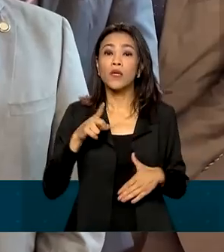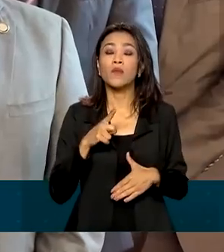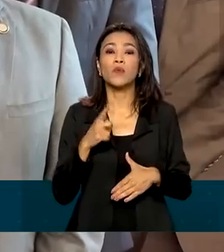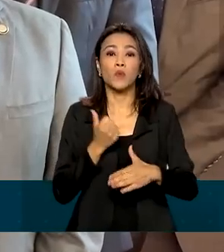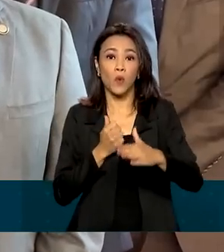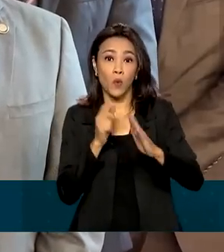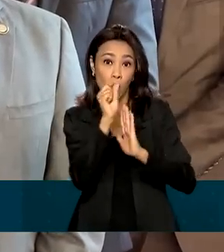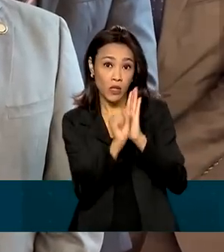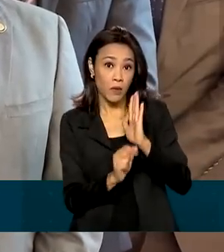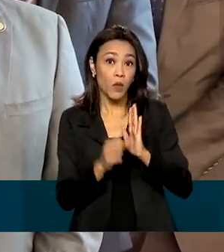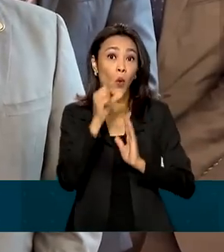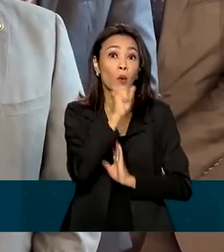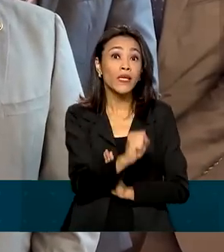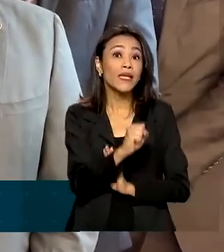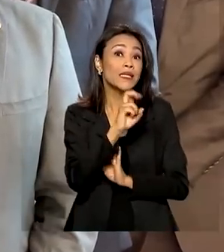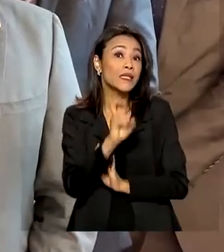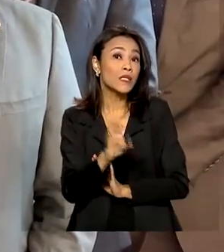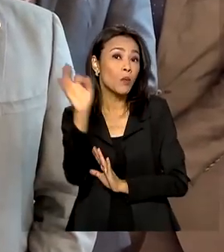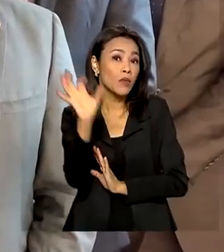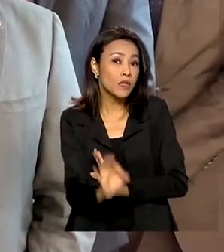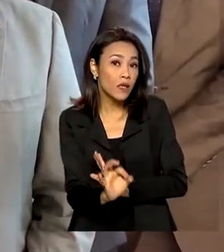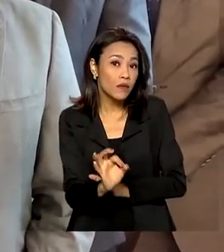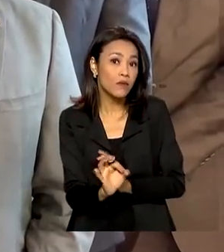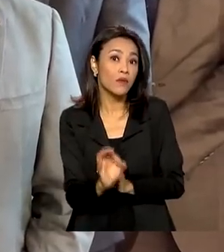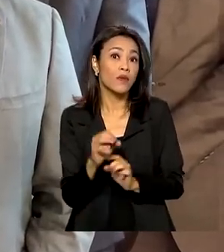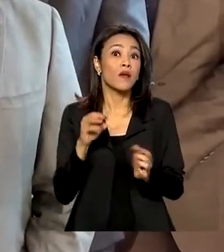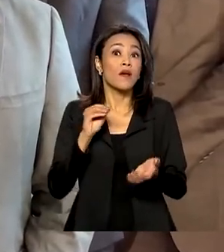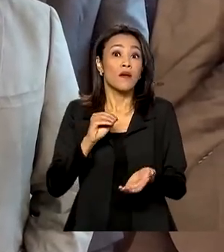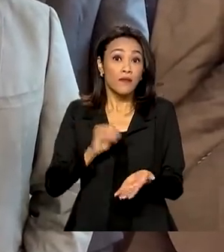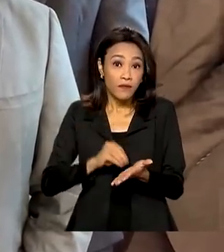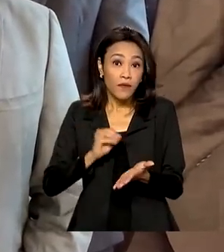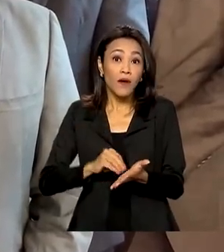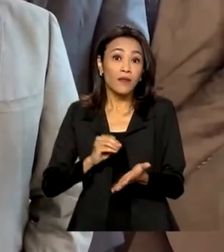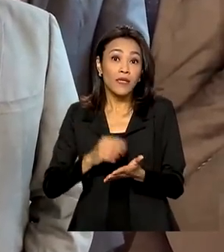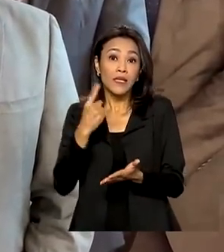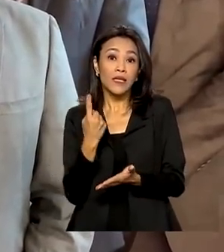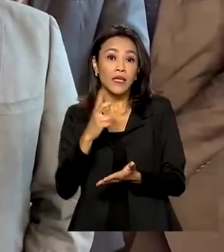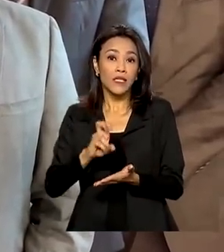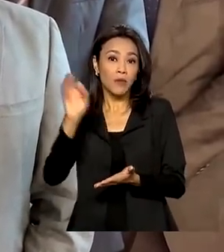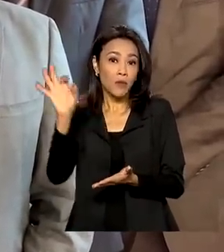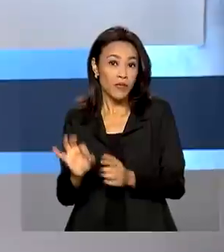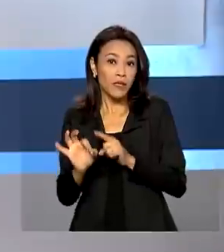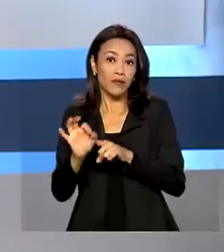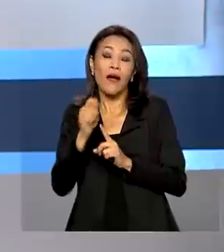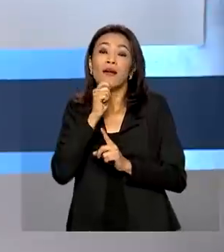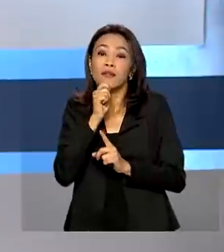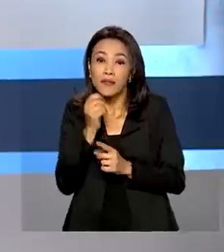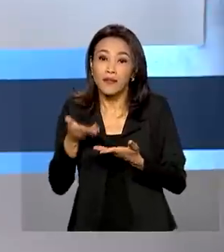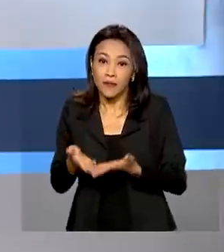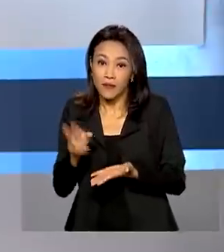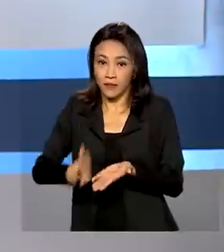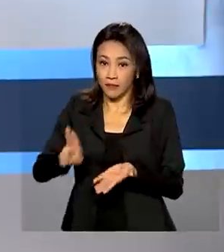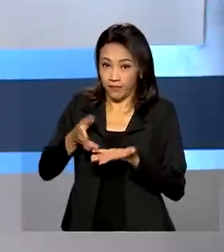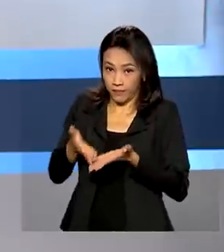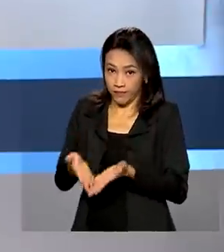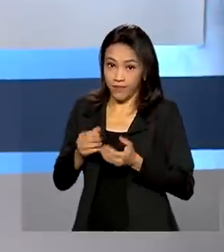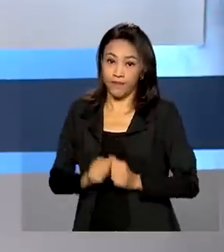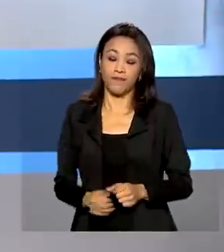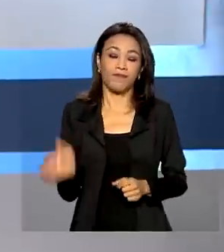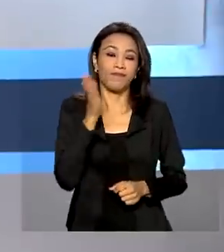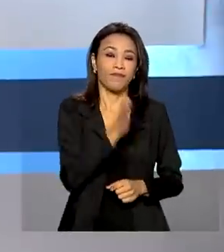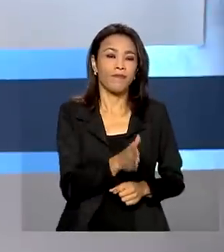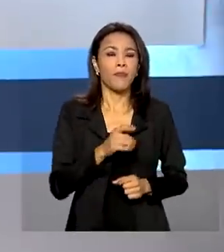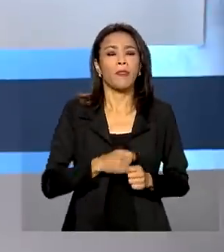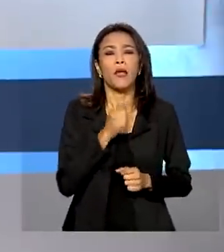de execução, não tem 100% de execução, ou seja, tem 15% de espaço ainda de empenho. E em entrevista ao